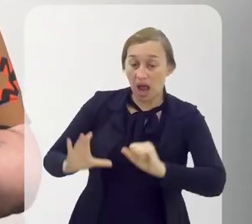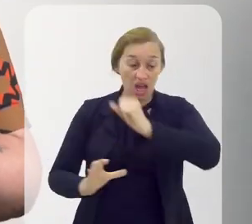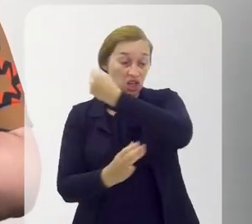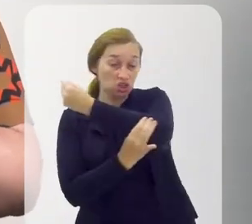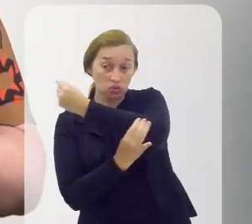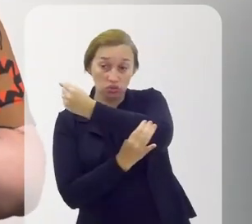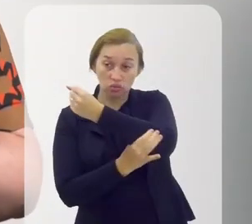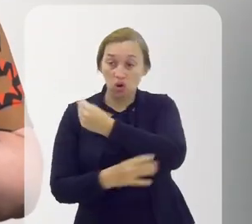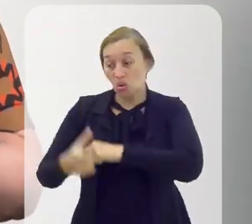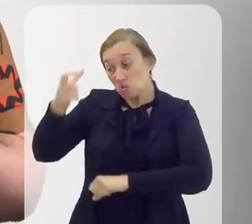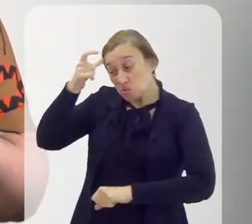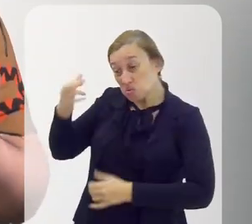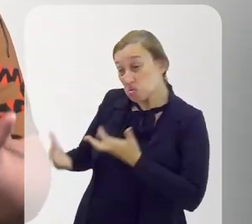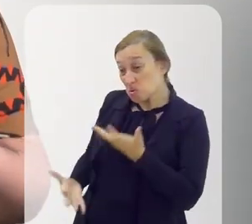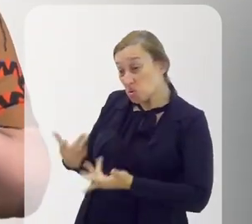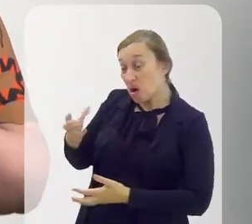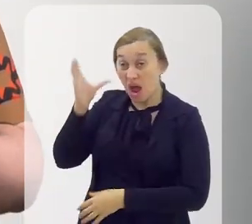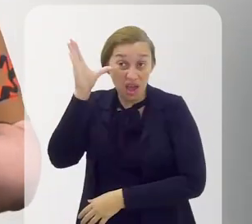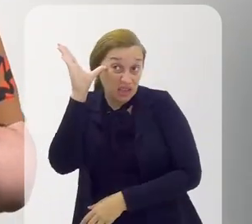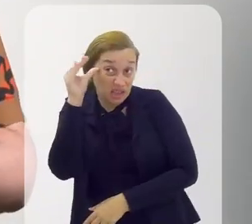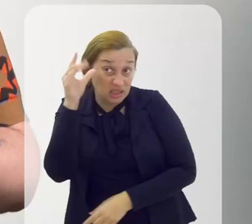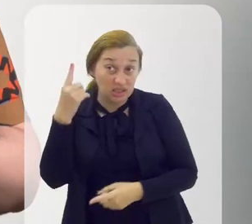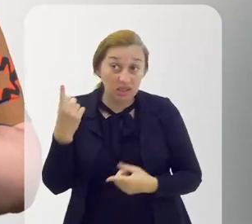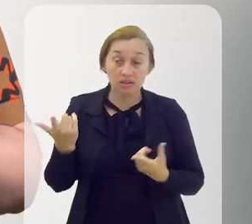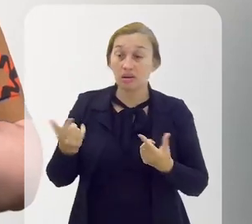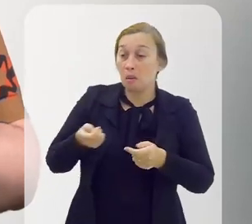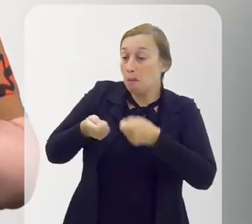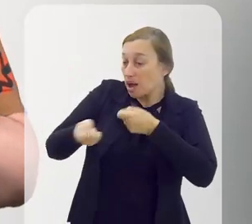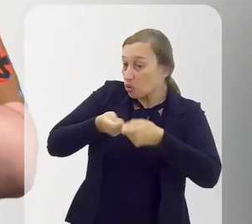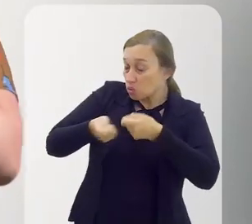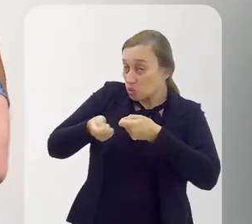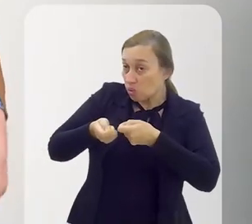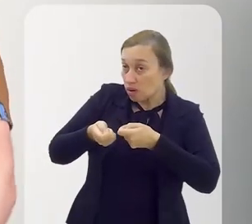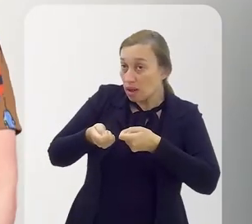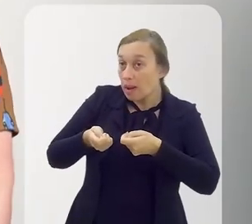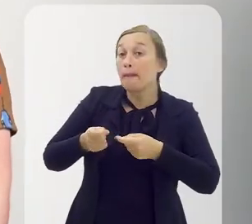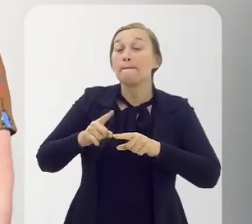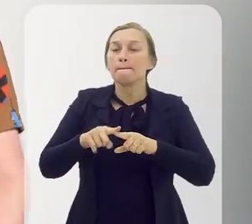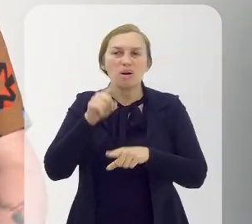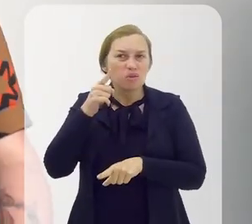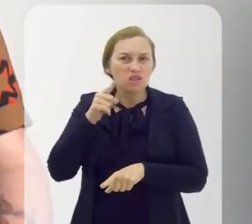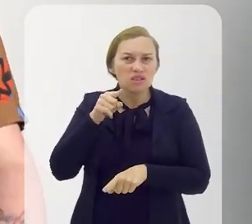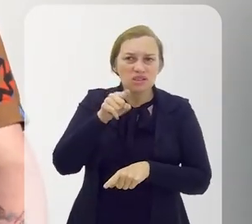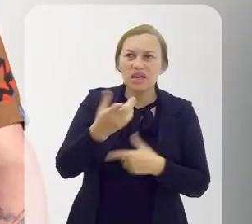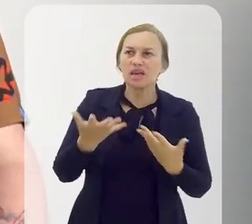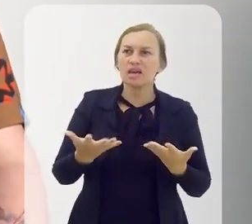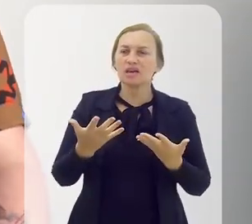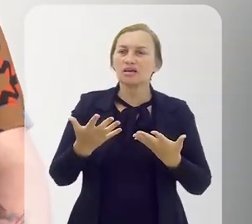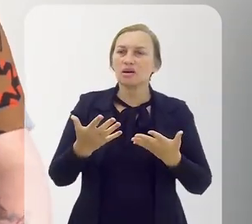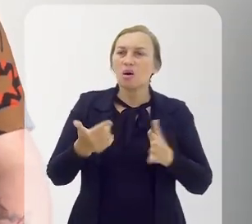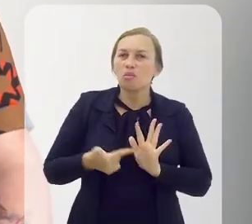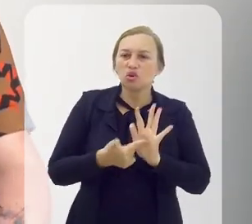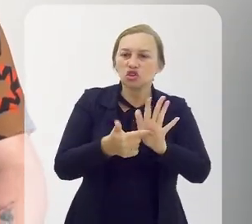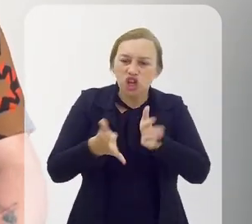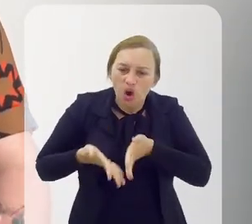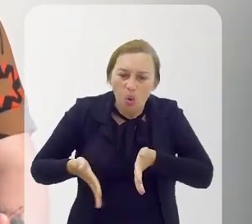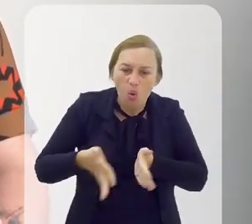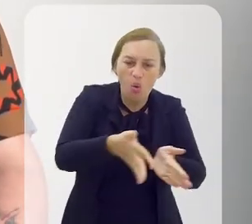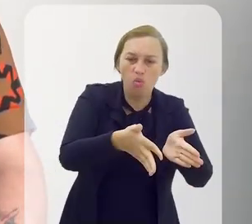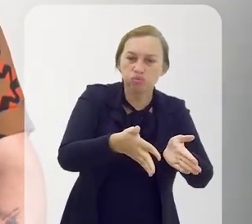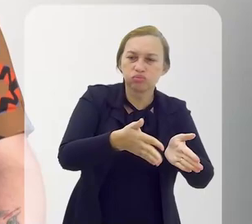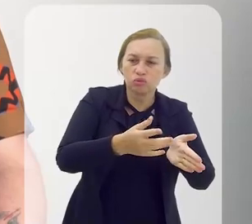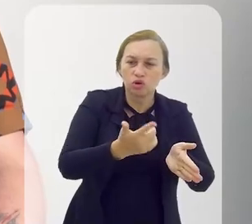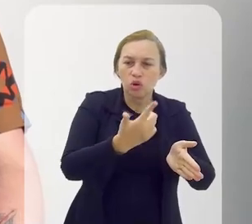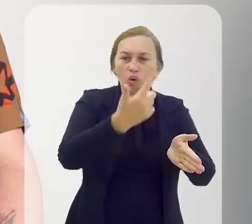o diabo era interessante, a demonização era interessante para a dominação, para você dar um outro